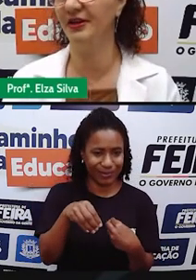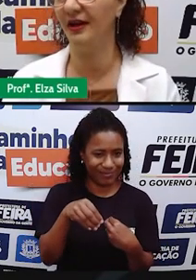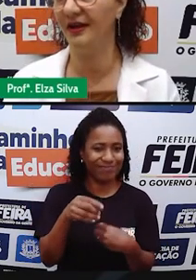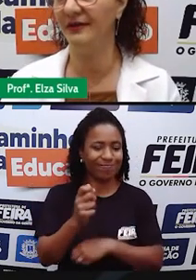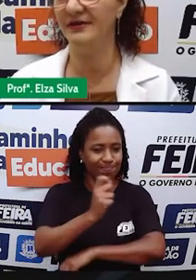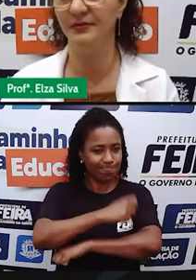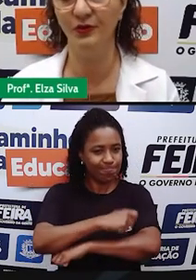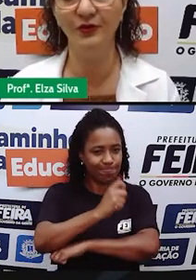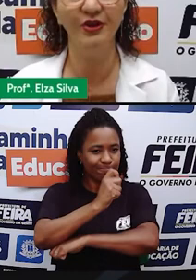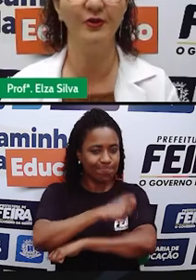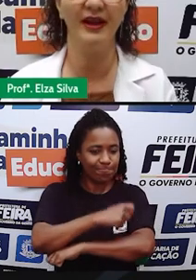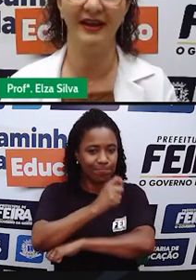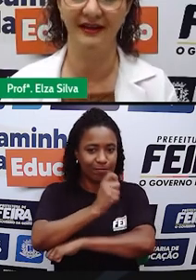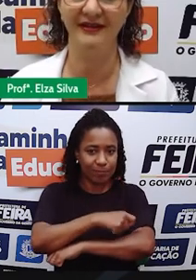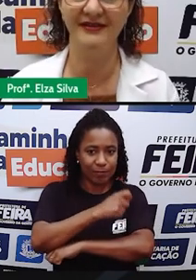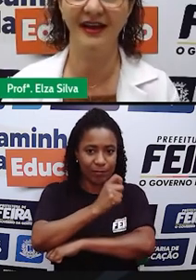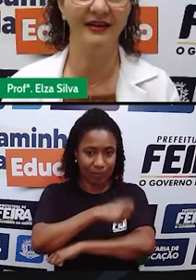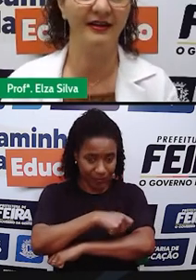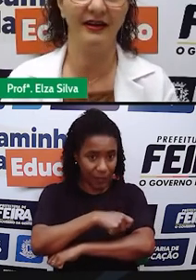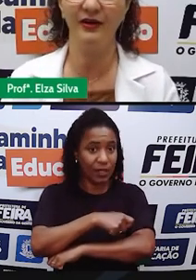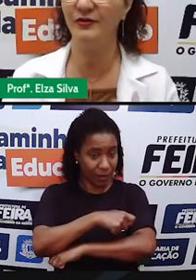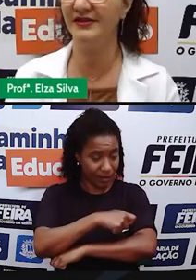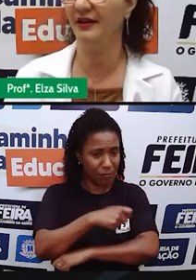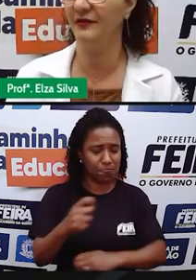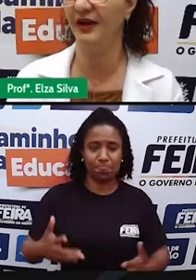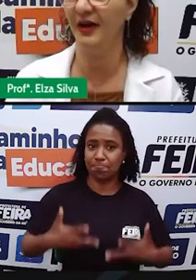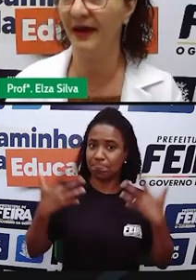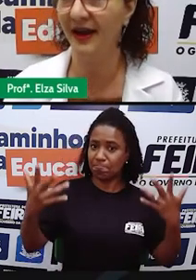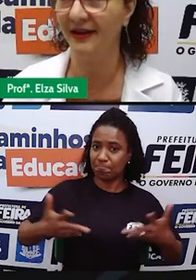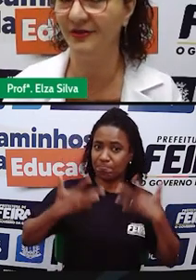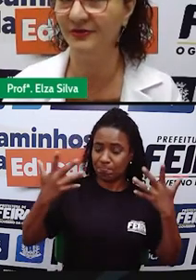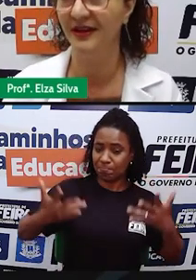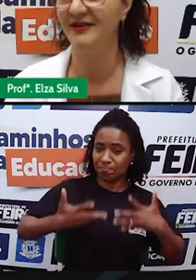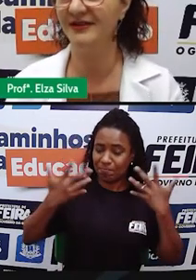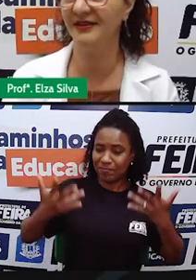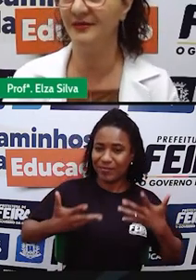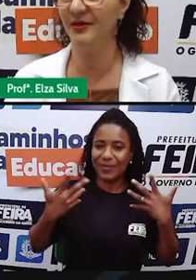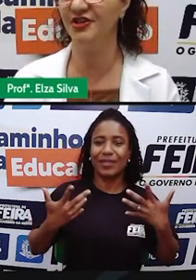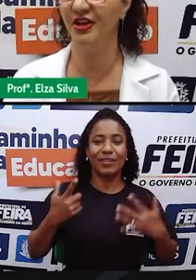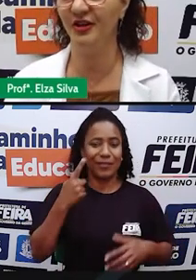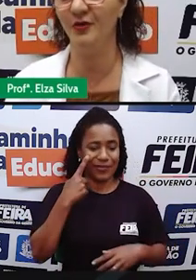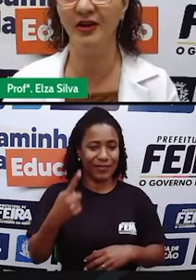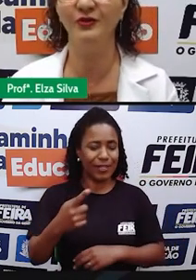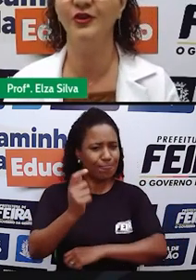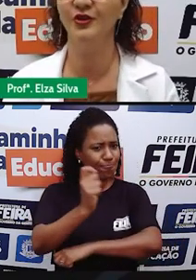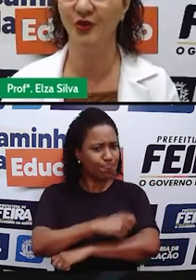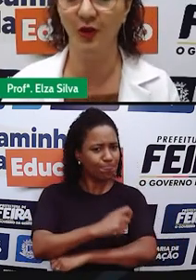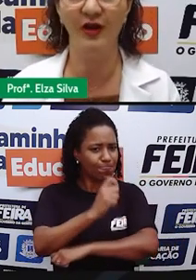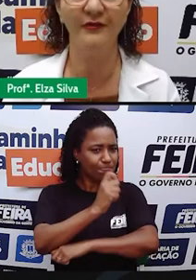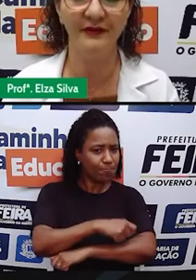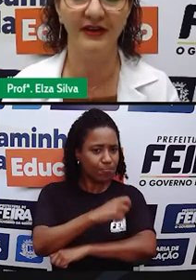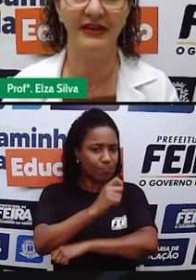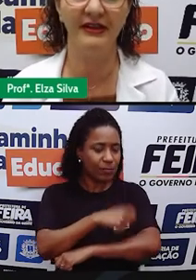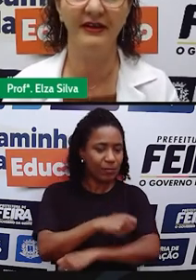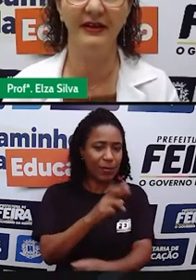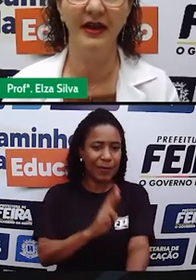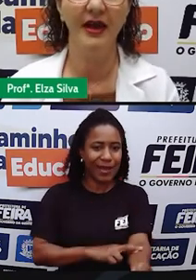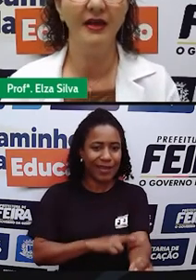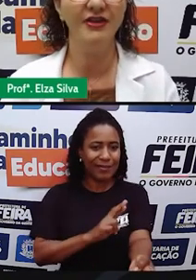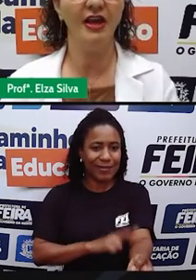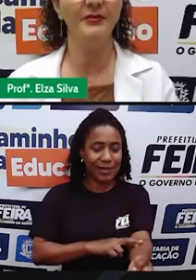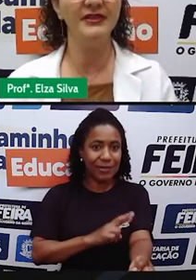geralmente letras muito alegres, que ninguém consegue ficar parado sem se mexer quando toca um funk.